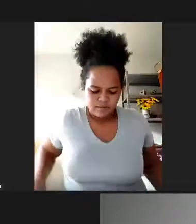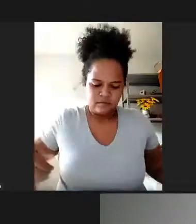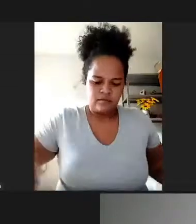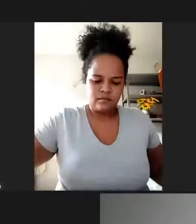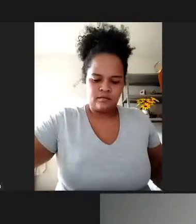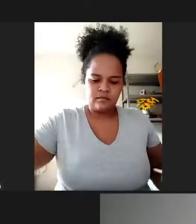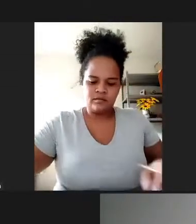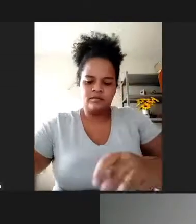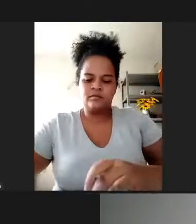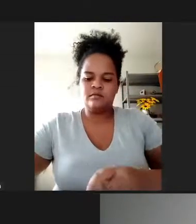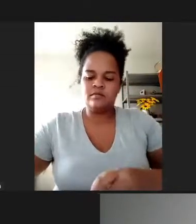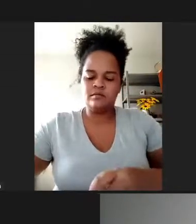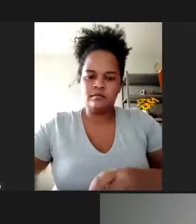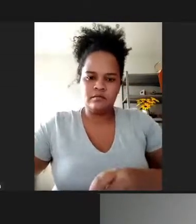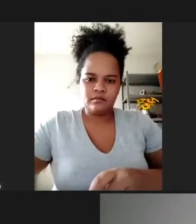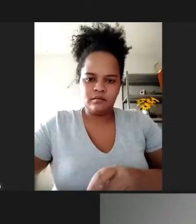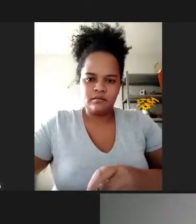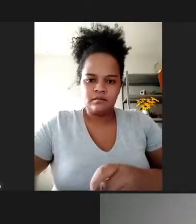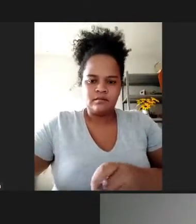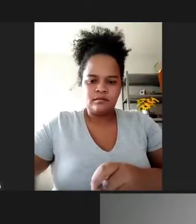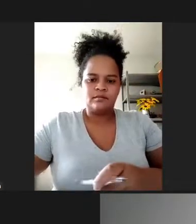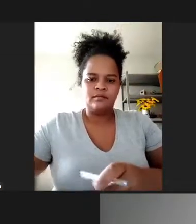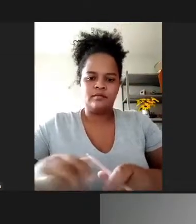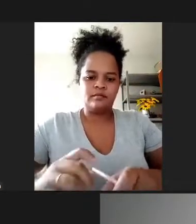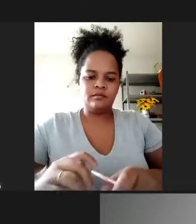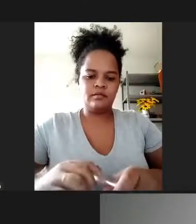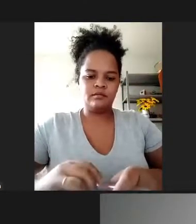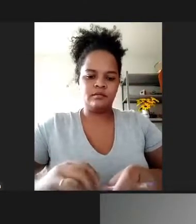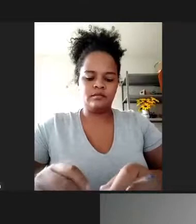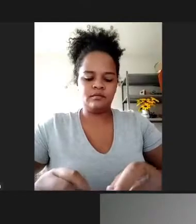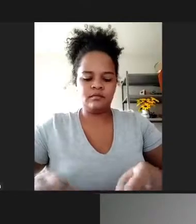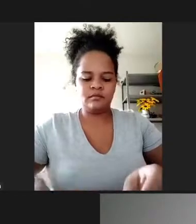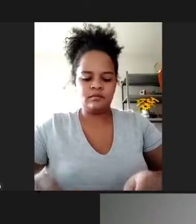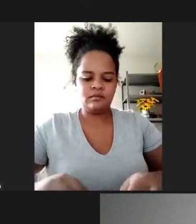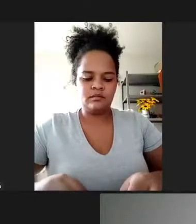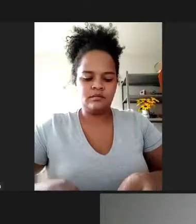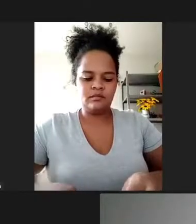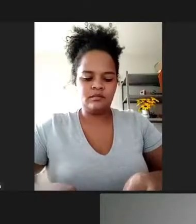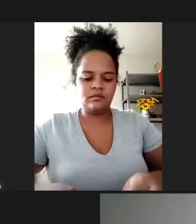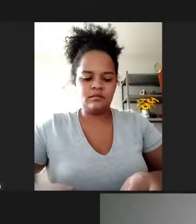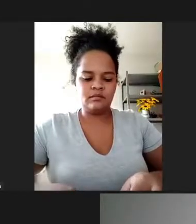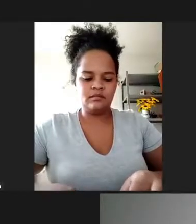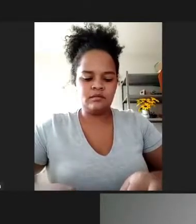Estadual que será utilizado para convênio com a Santa Casa de Misericórdia Hospital São Vicente.